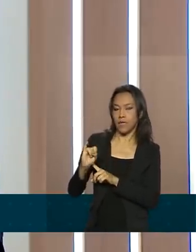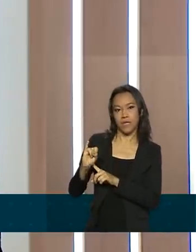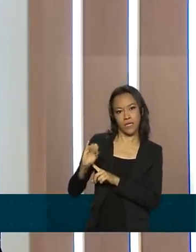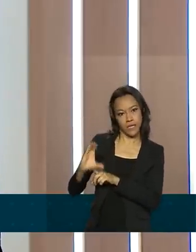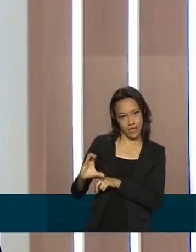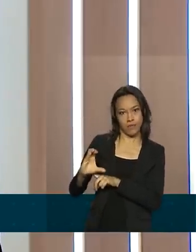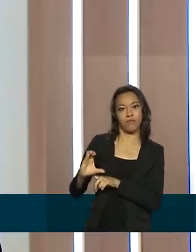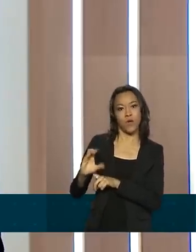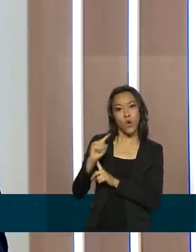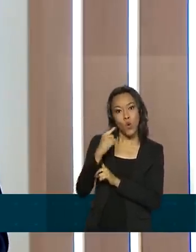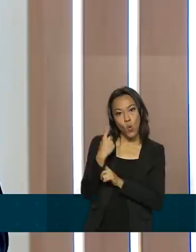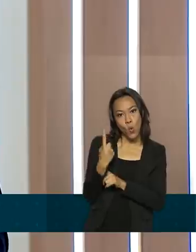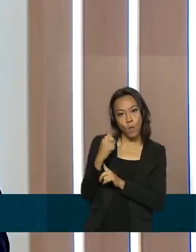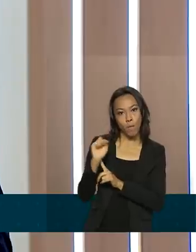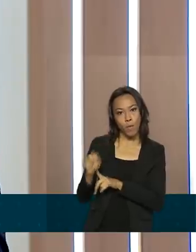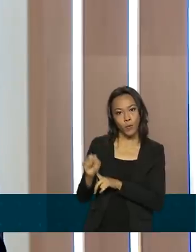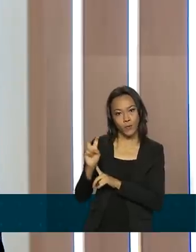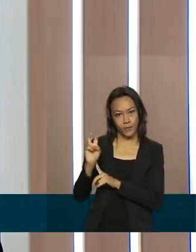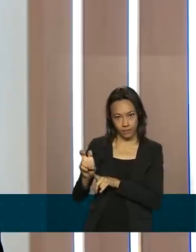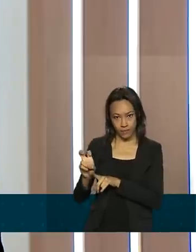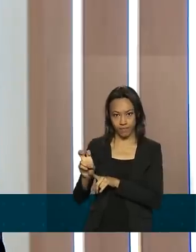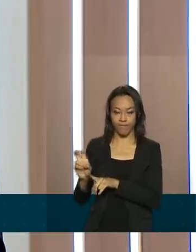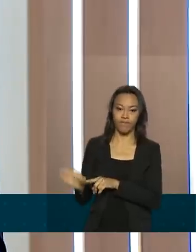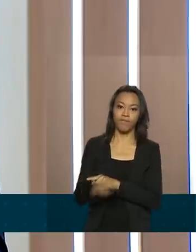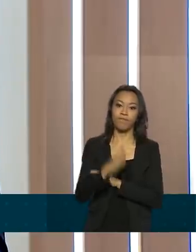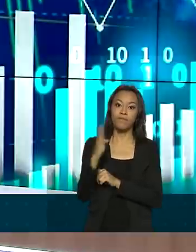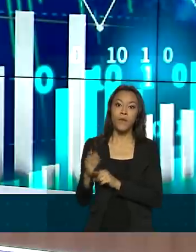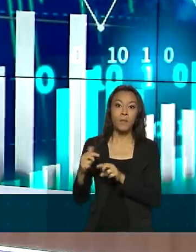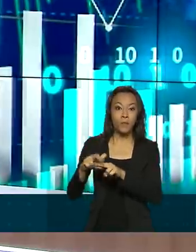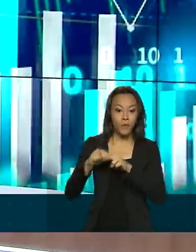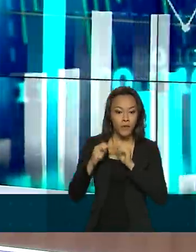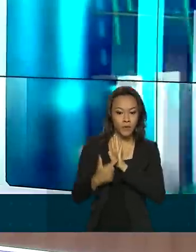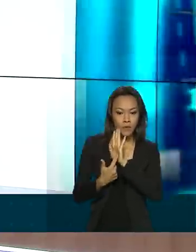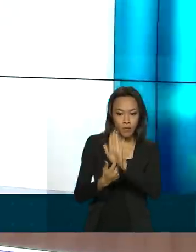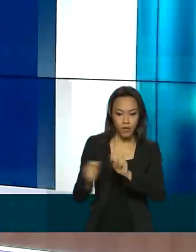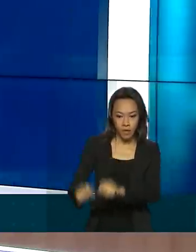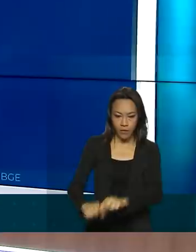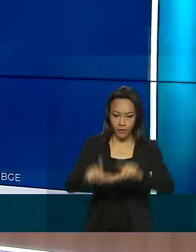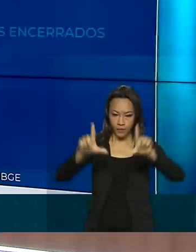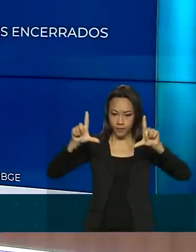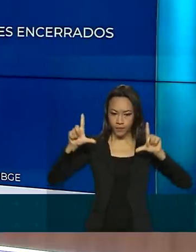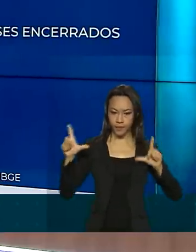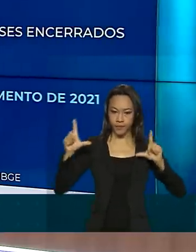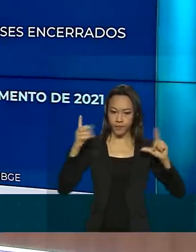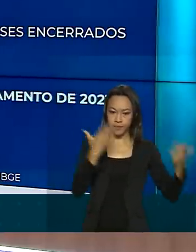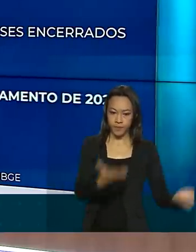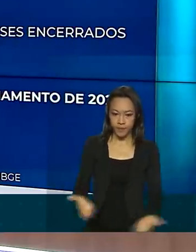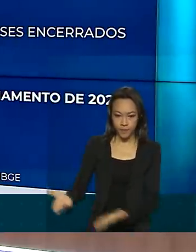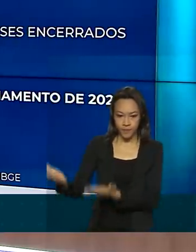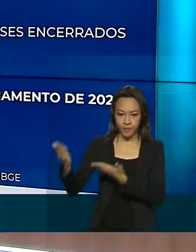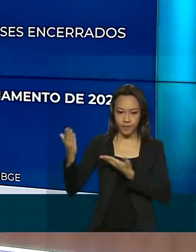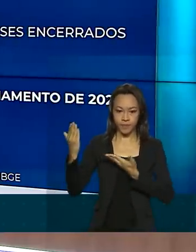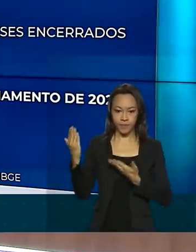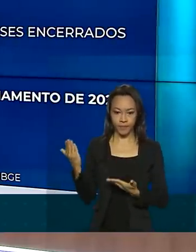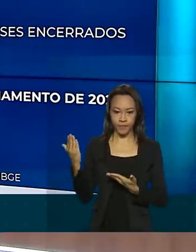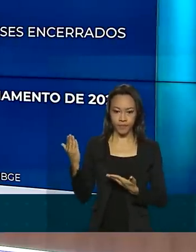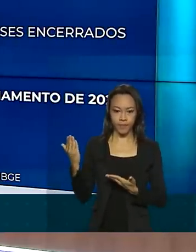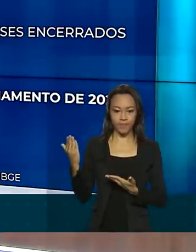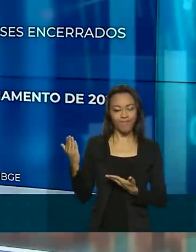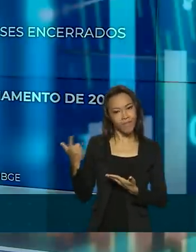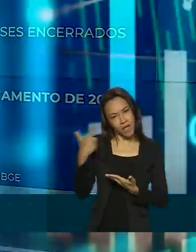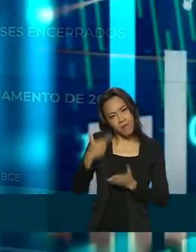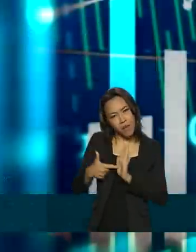,5%. Para isso, nós trouxemos uma arte para você, preparamos uma arte pela nossa equipe de produção para